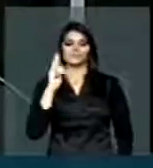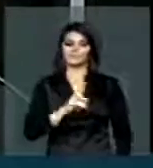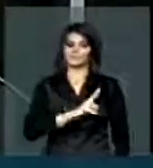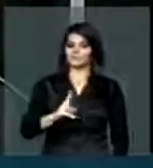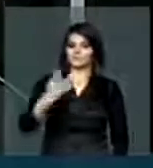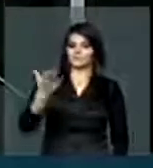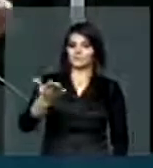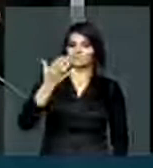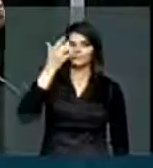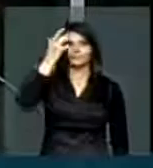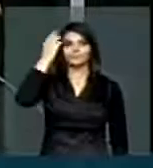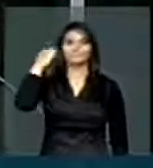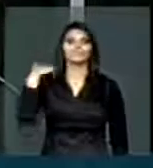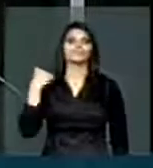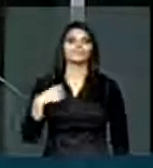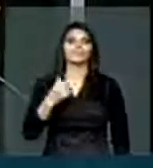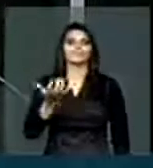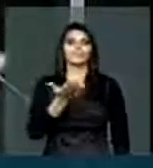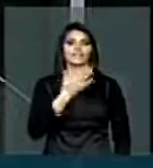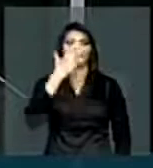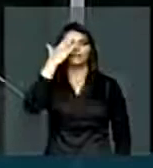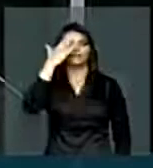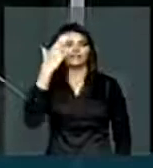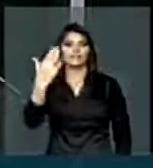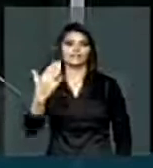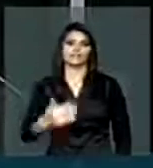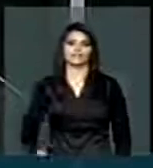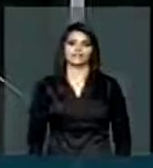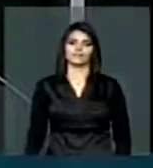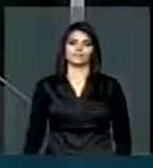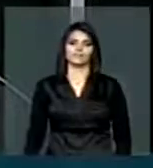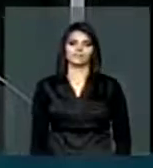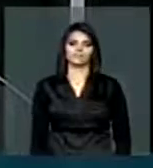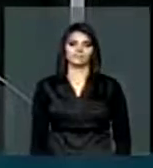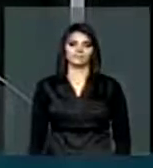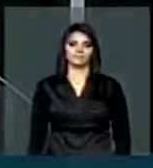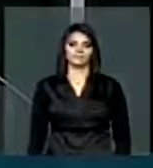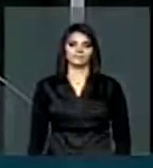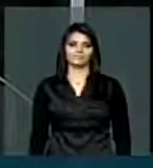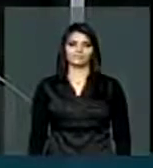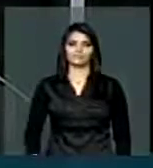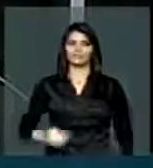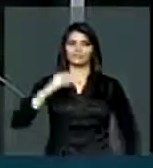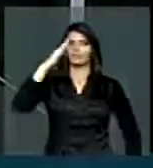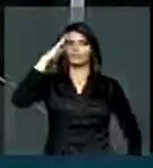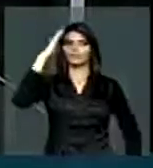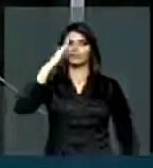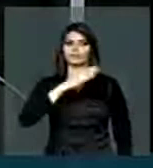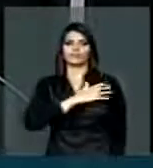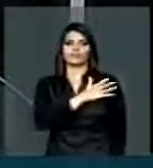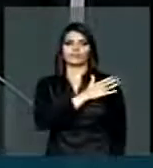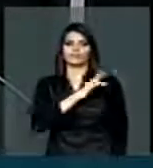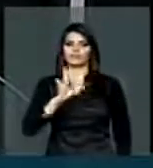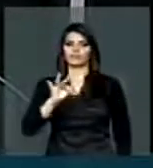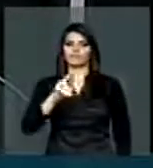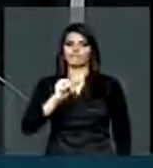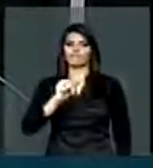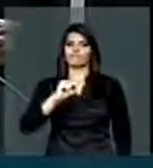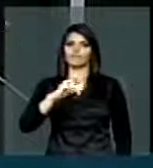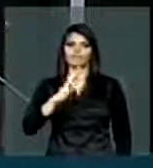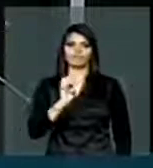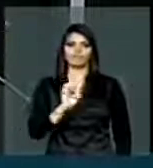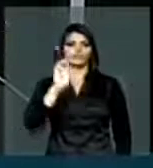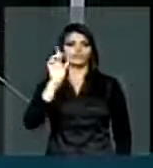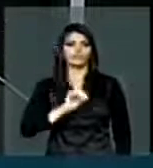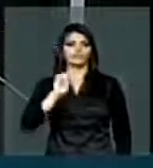Padre, eu quero aqui agradecer de público o general Fraschi, diretor